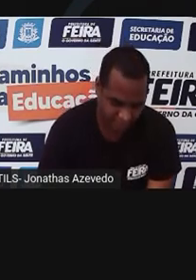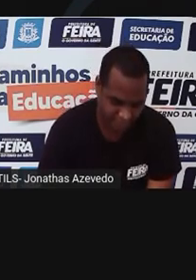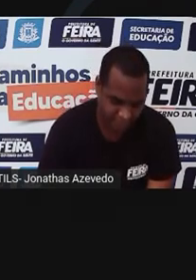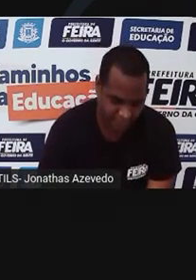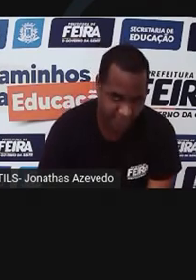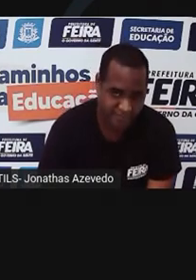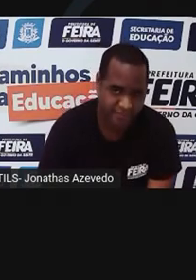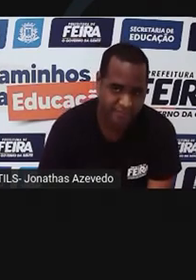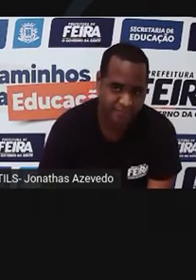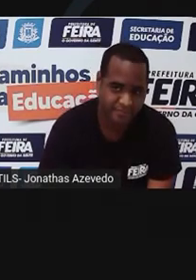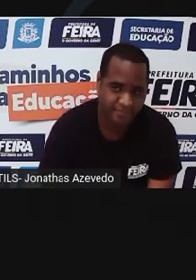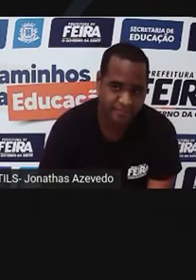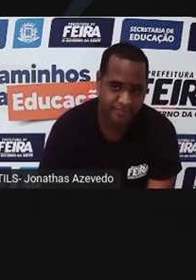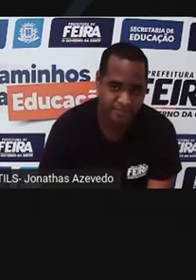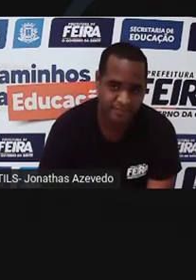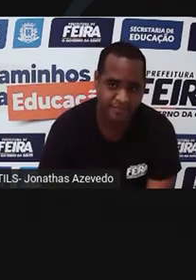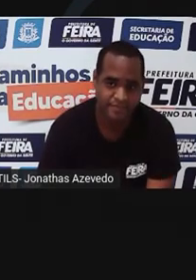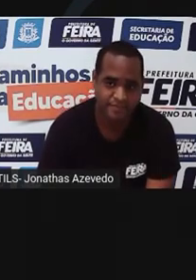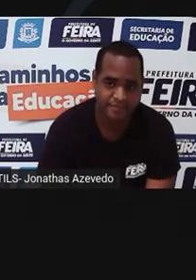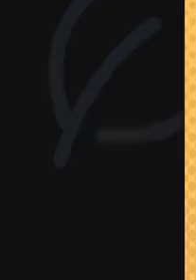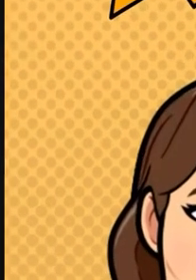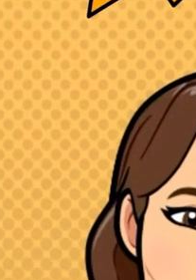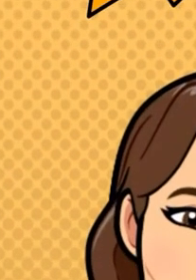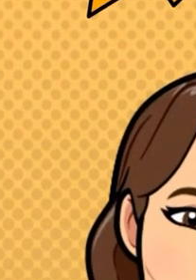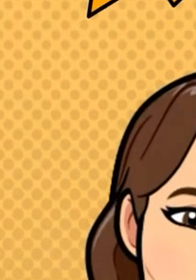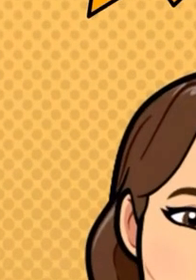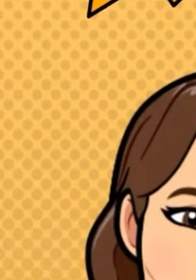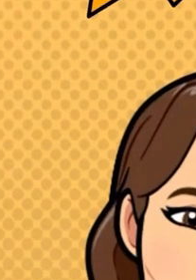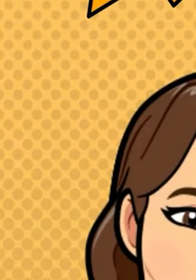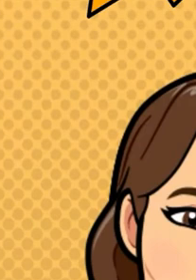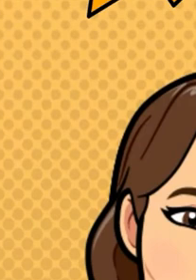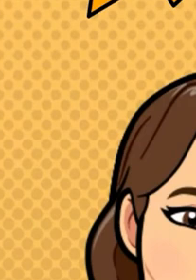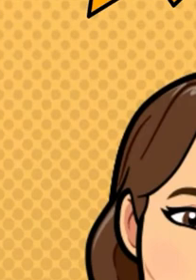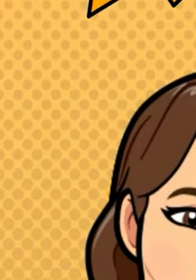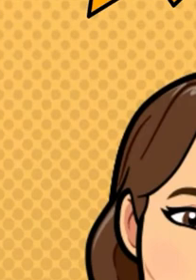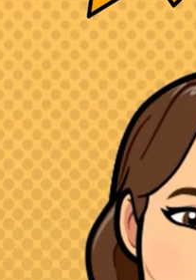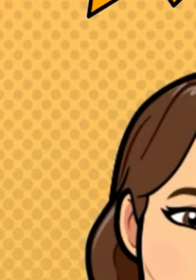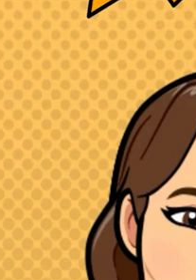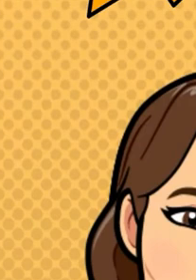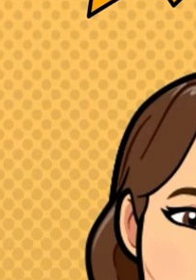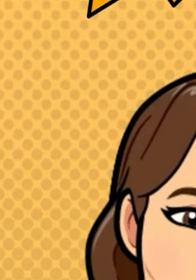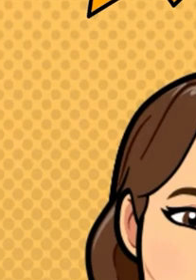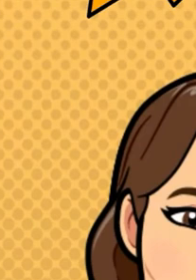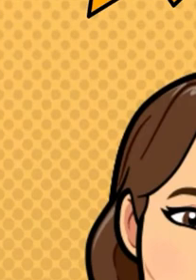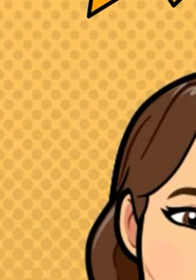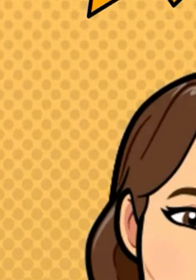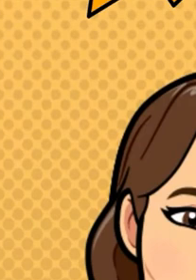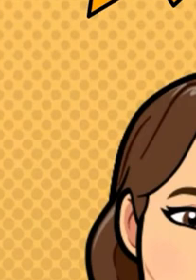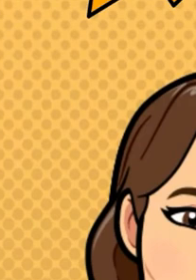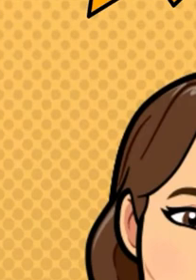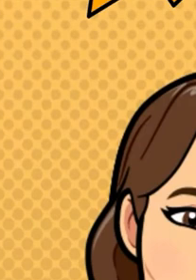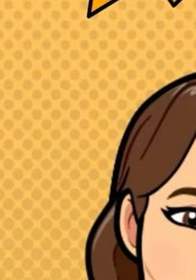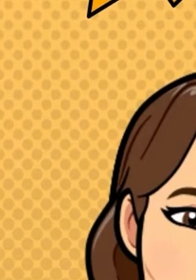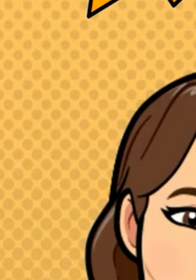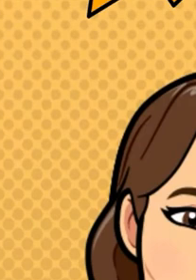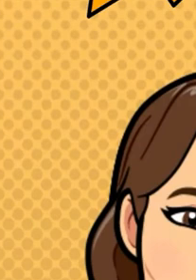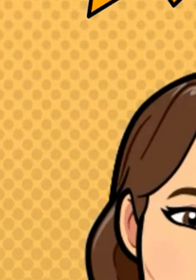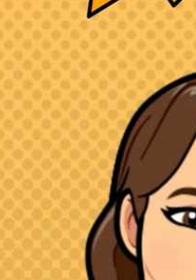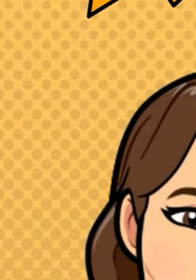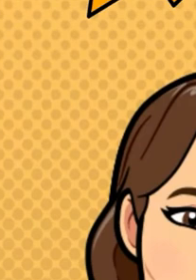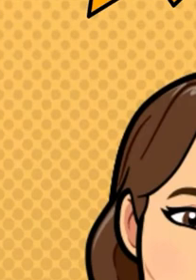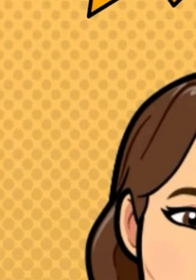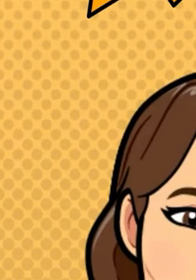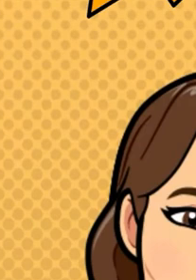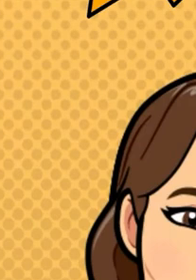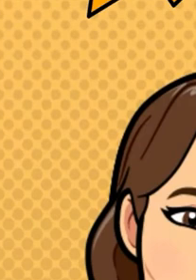Você já viu sintomas de algumas infecções sexualmente transmissíveis? Não, também não. Não, assim, uma vez ou outra